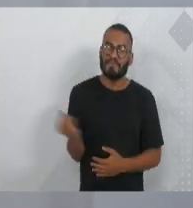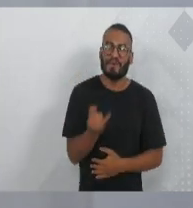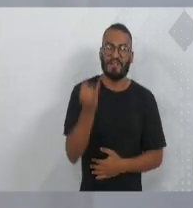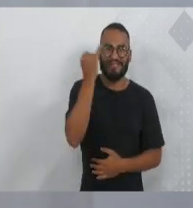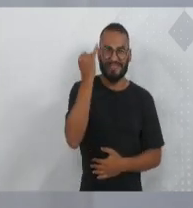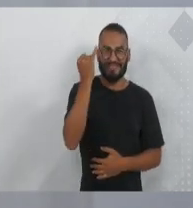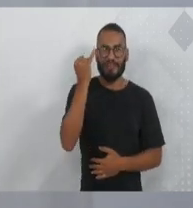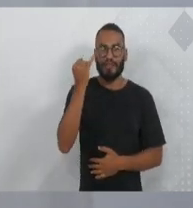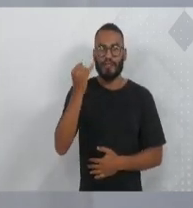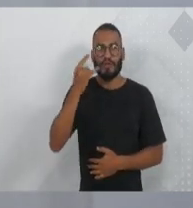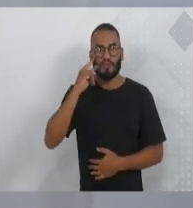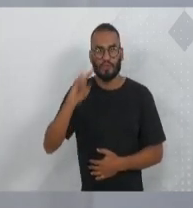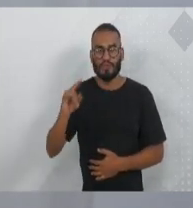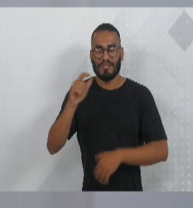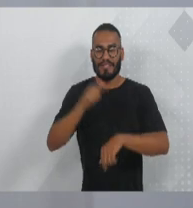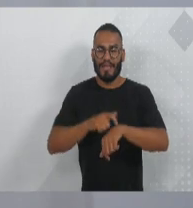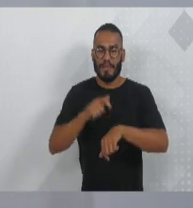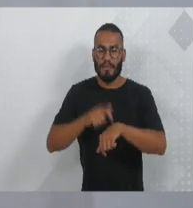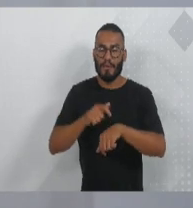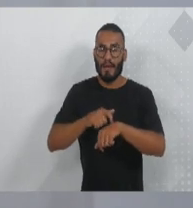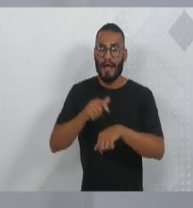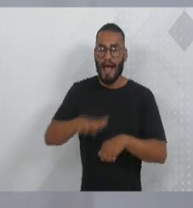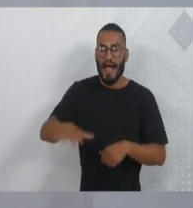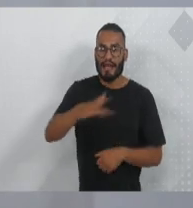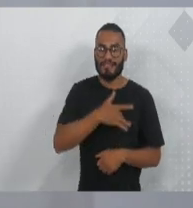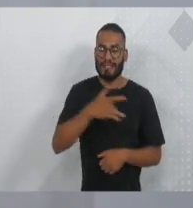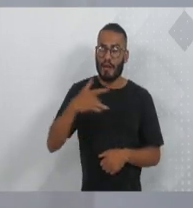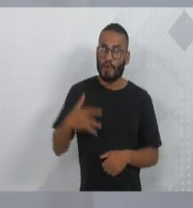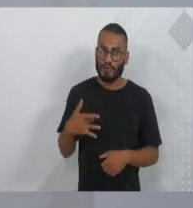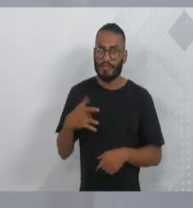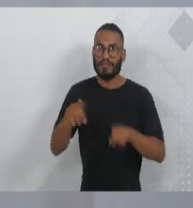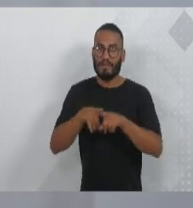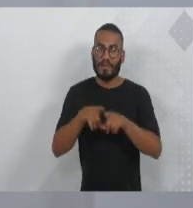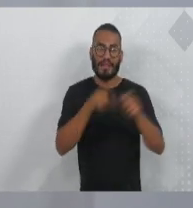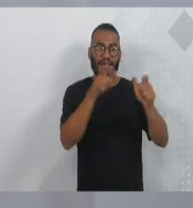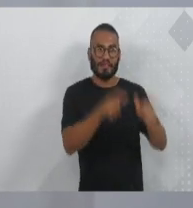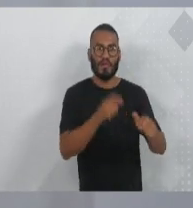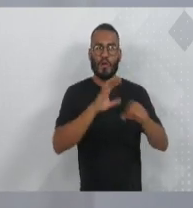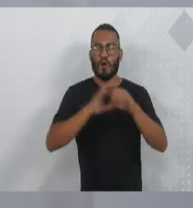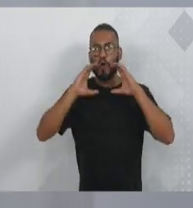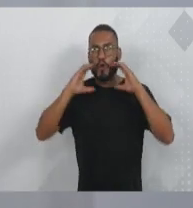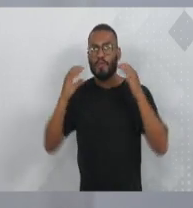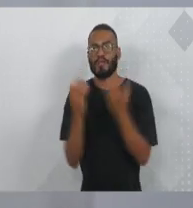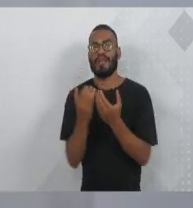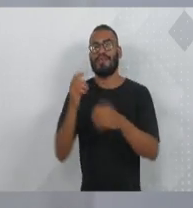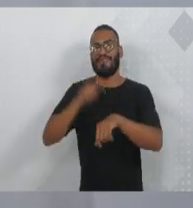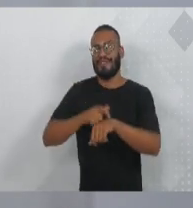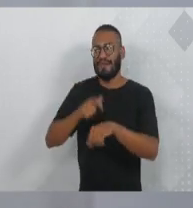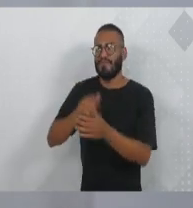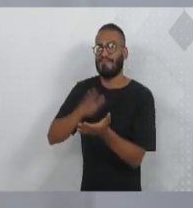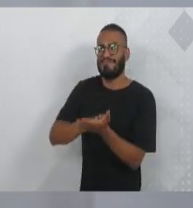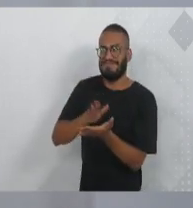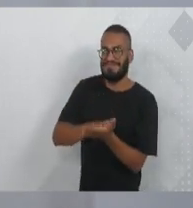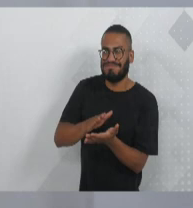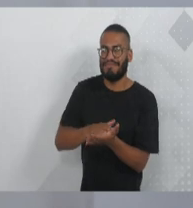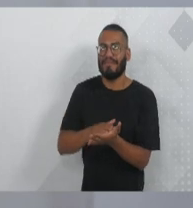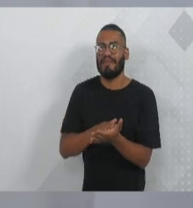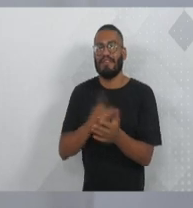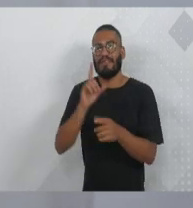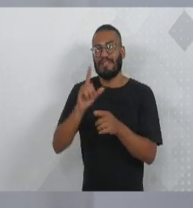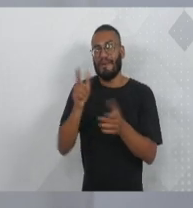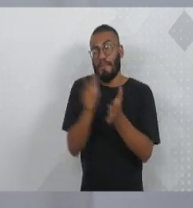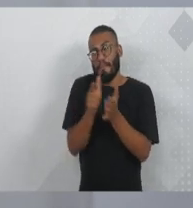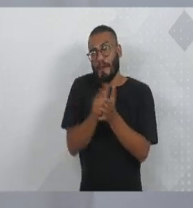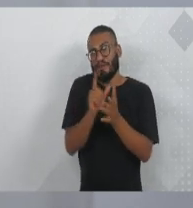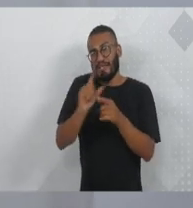dos últimos tempos na área da saúde, naquela região e na comunidade, pela qual há muito tempo, há muito tempo nós vínhamos cobrando, e está saindo do papel.